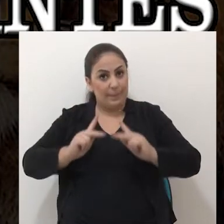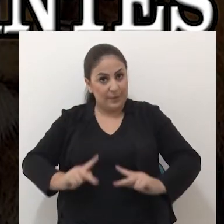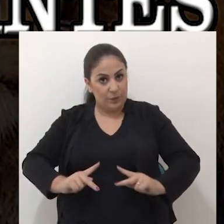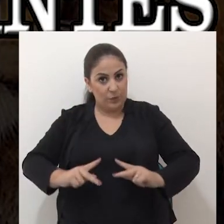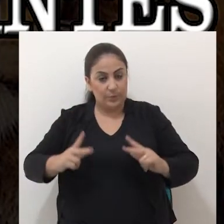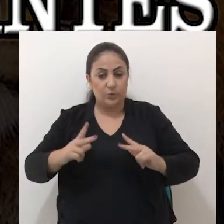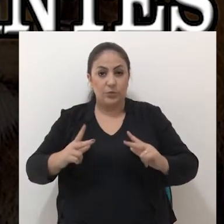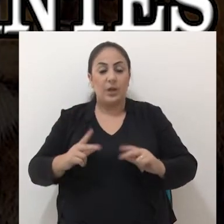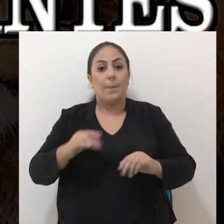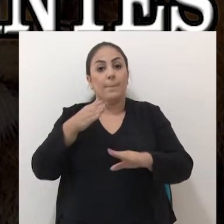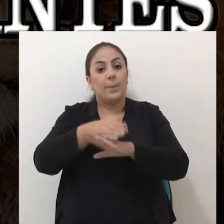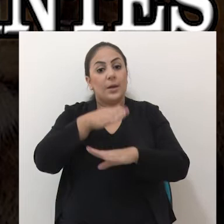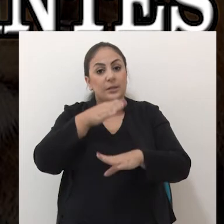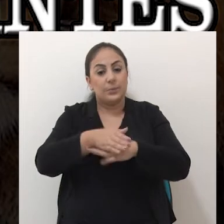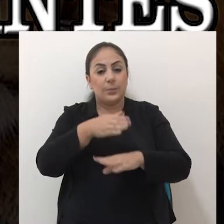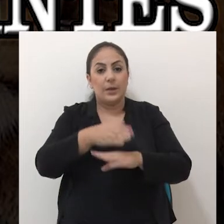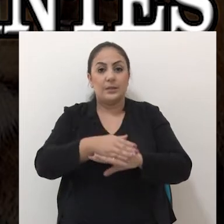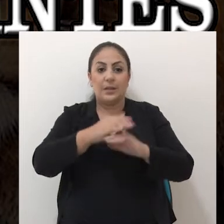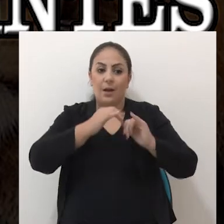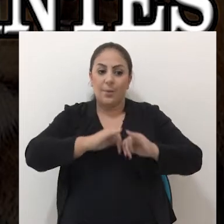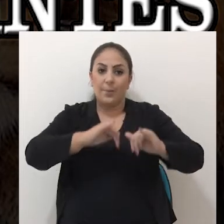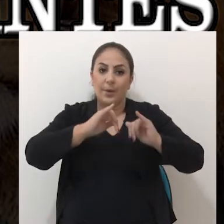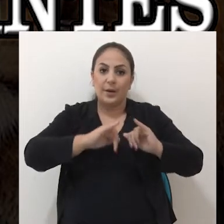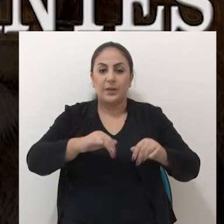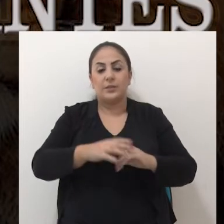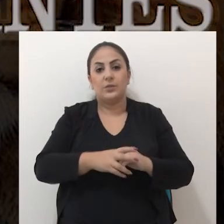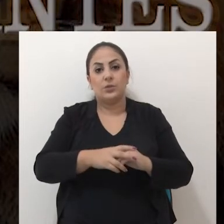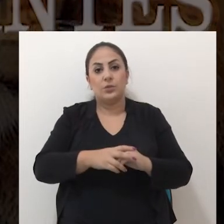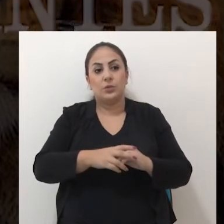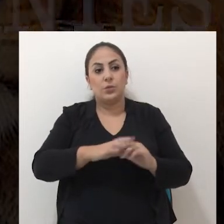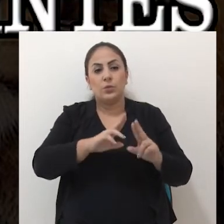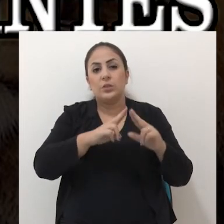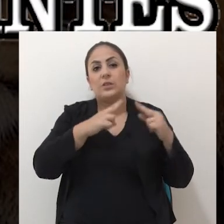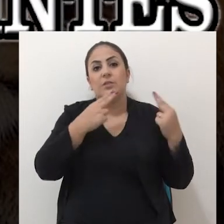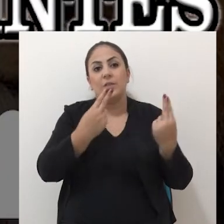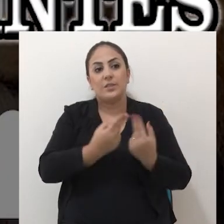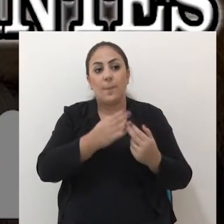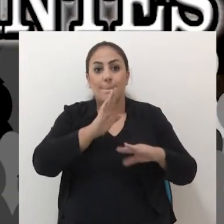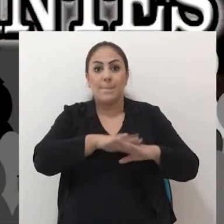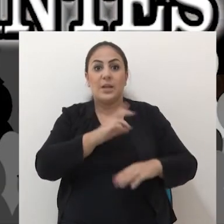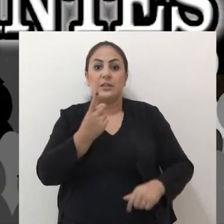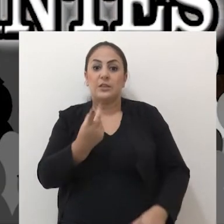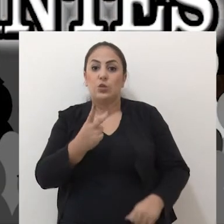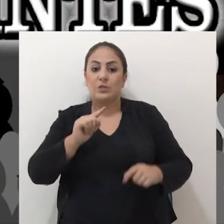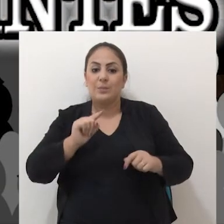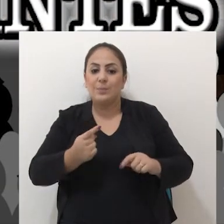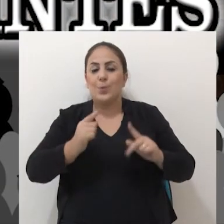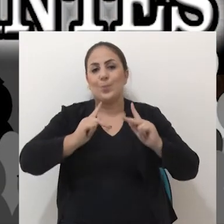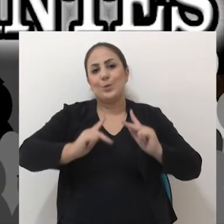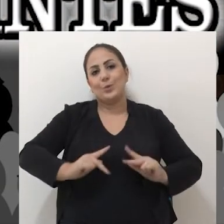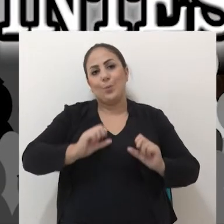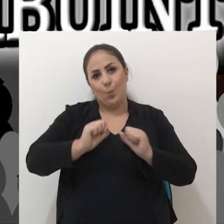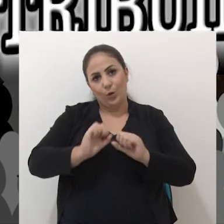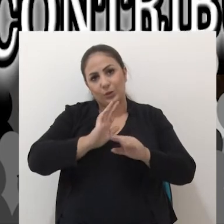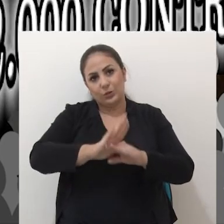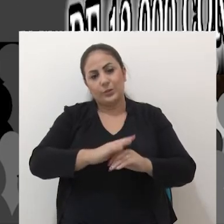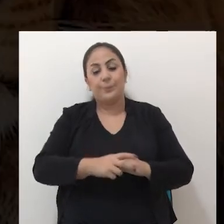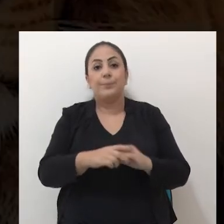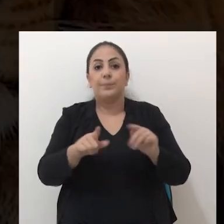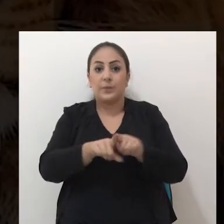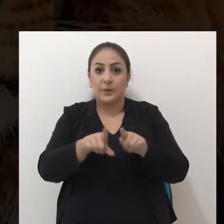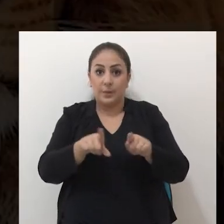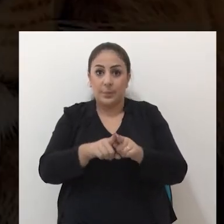pessoas físicas participaram da campanha, num universo de mais de 12 mil contribuintes.